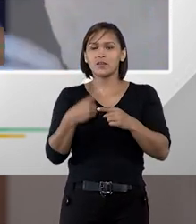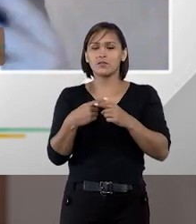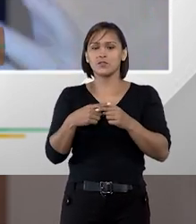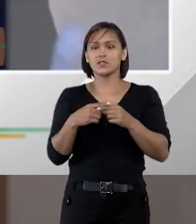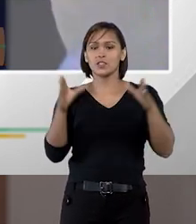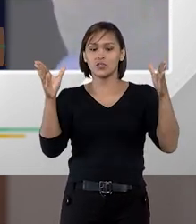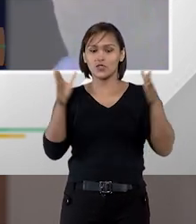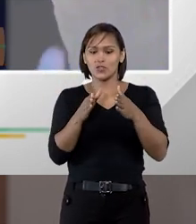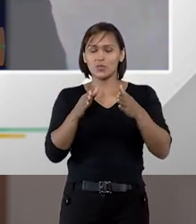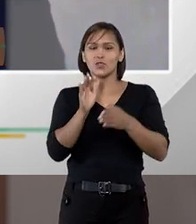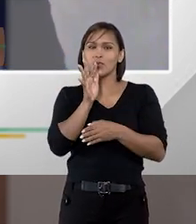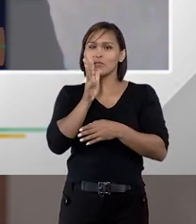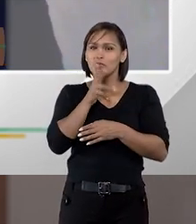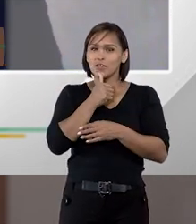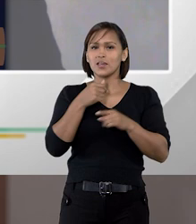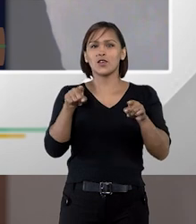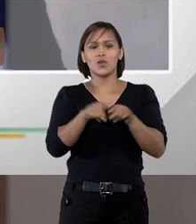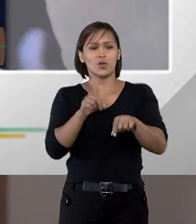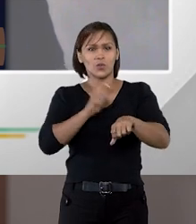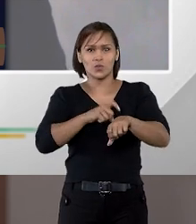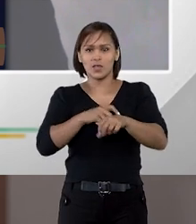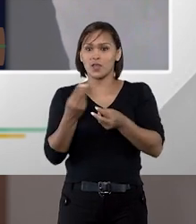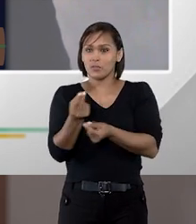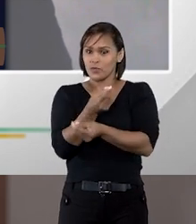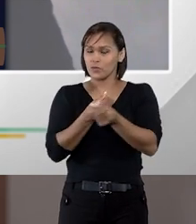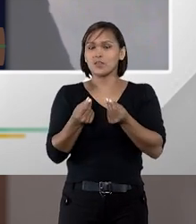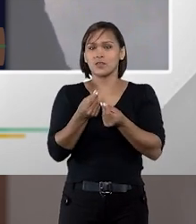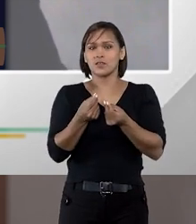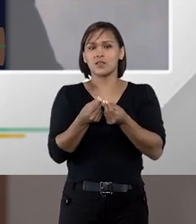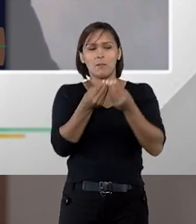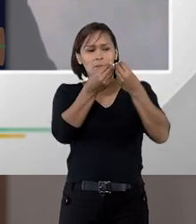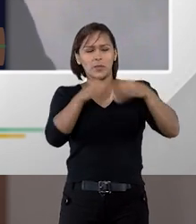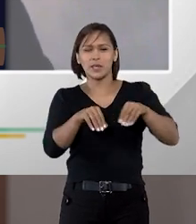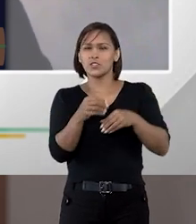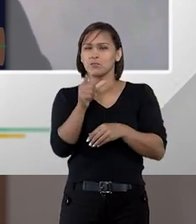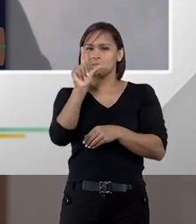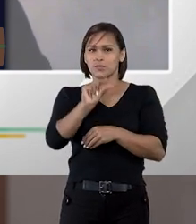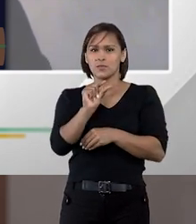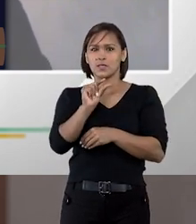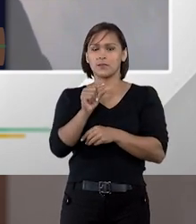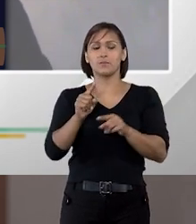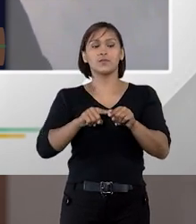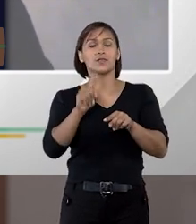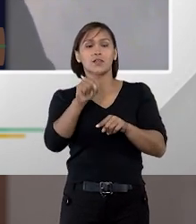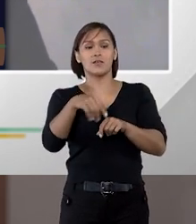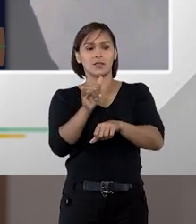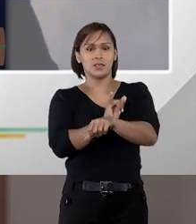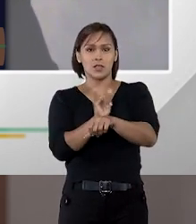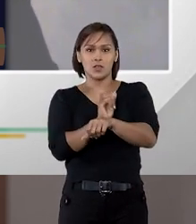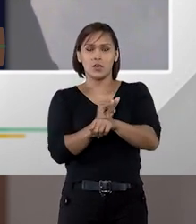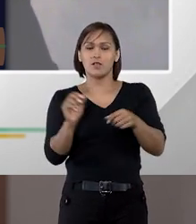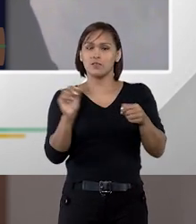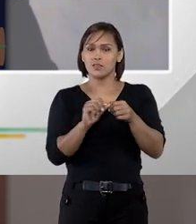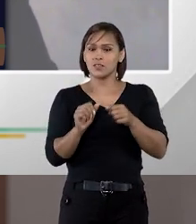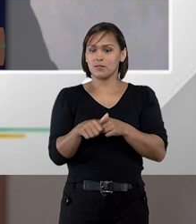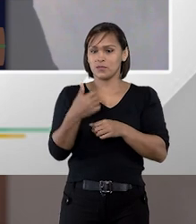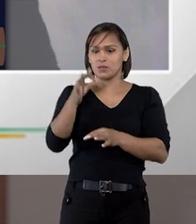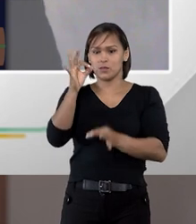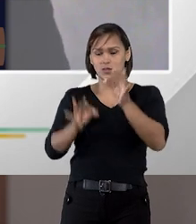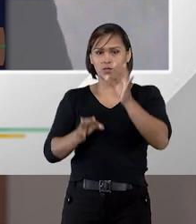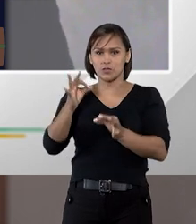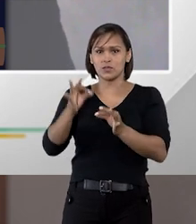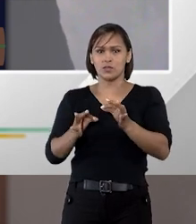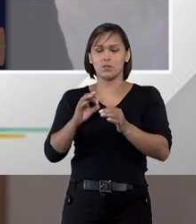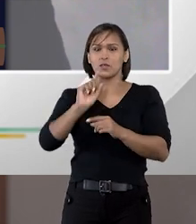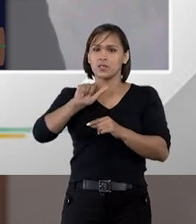você economiza tempo e tempo é dinheiro tempo é custo então essa lógica de se realizar primeiro